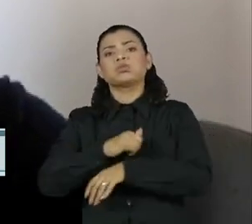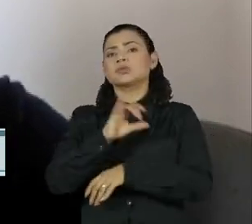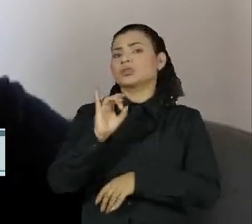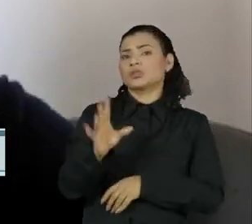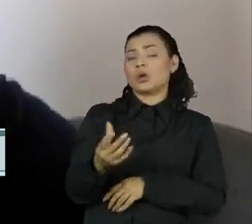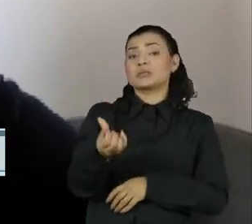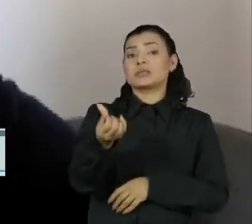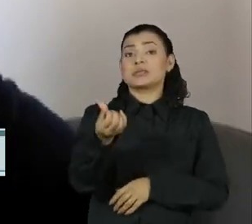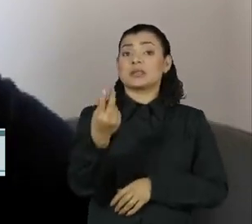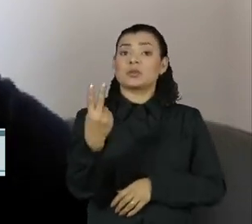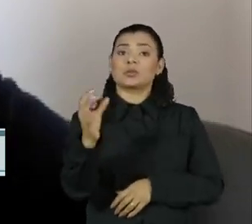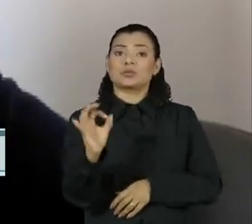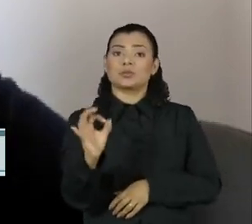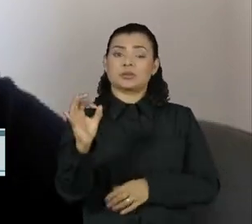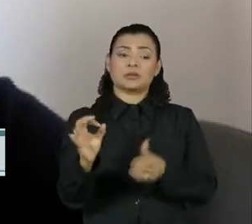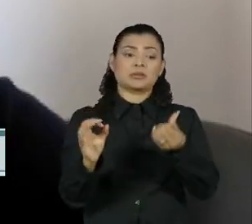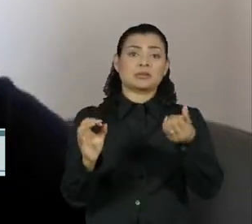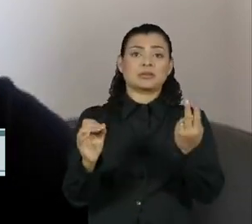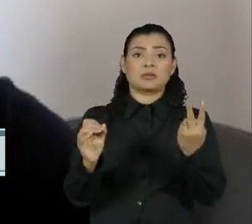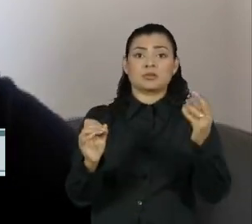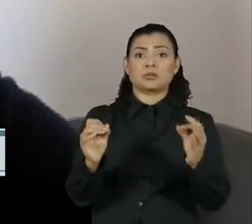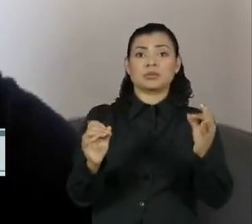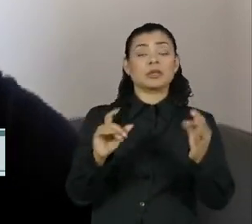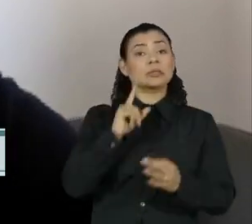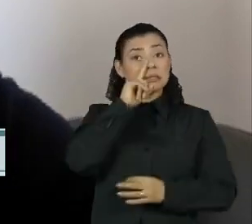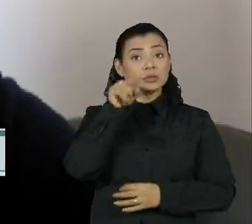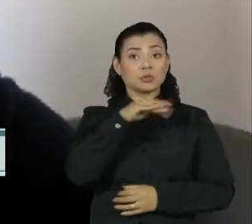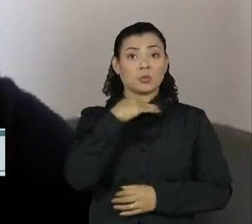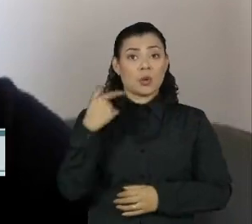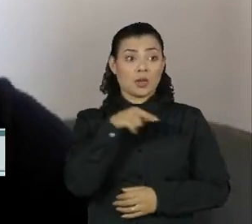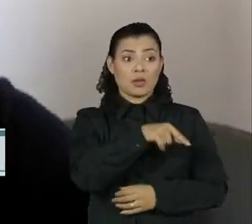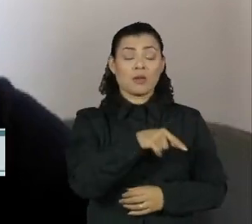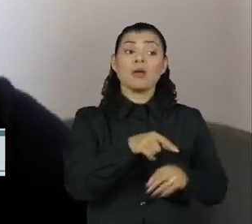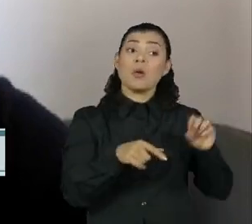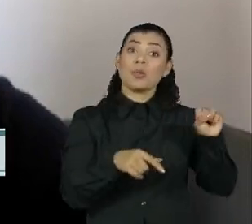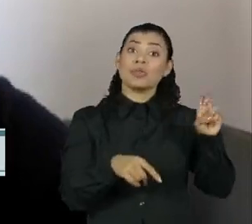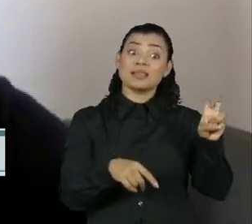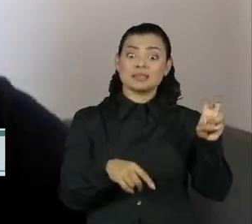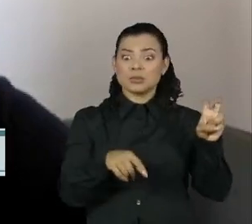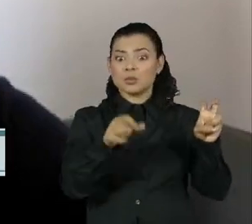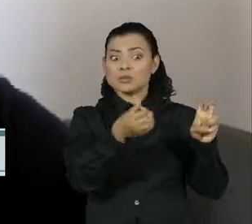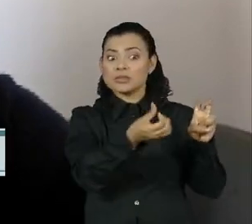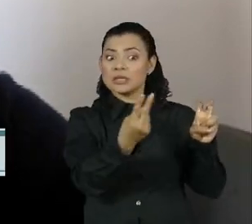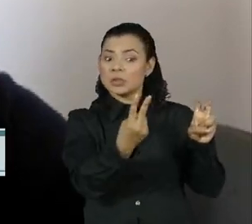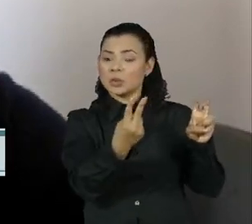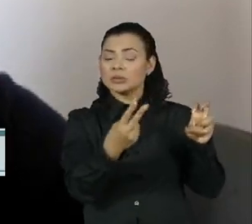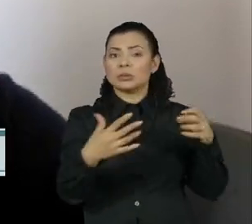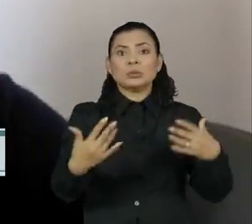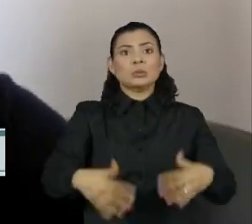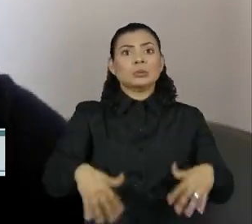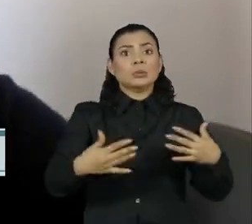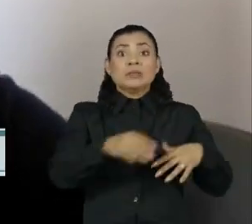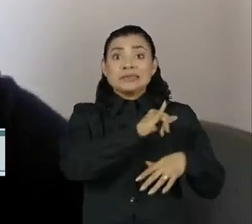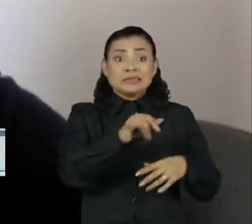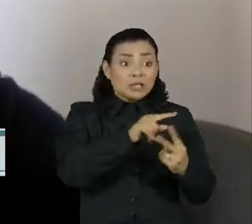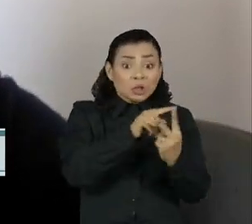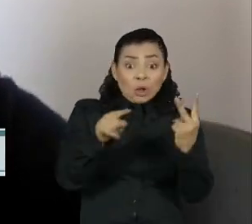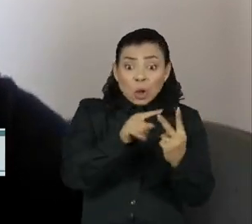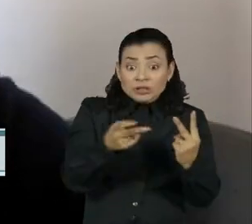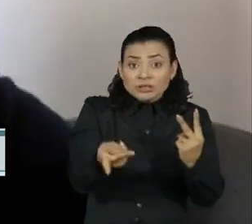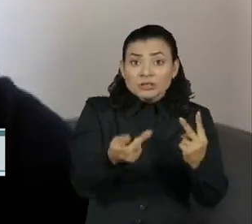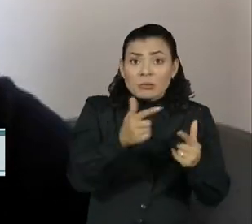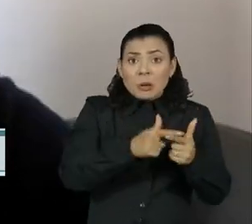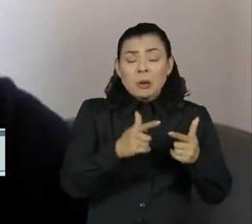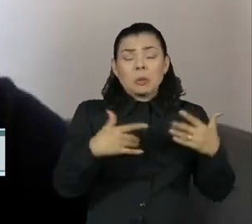tinham 62% mais risco de morrer. Ou seja, quando eu combinava as duas condições, o risco aumentava em